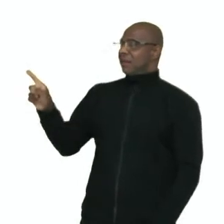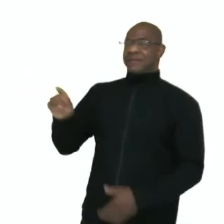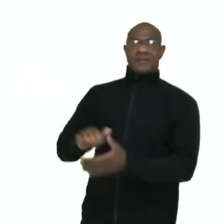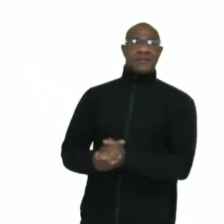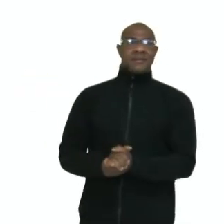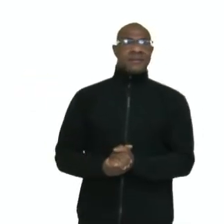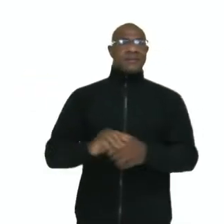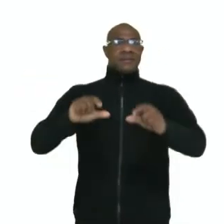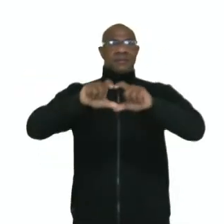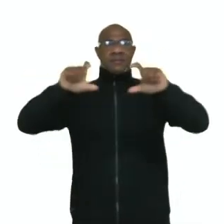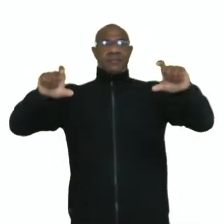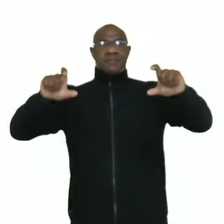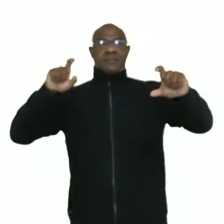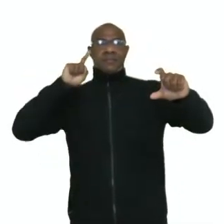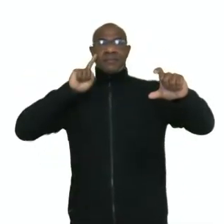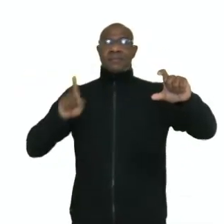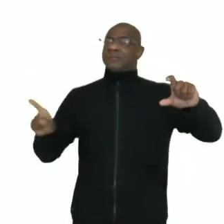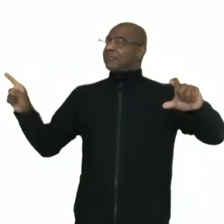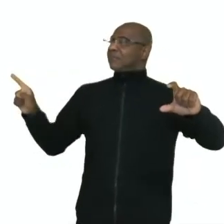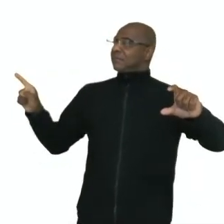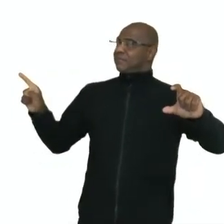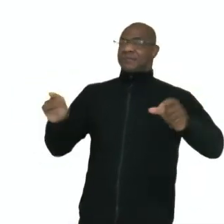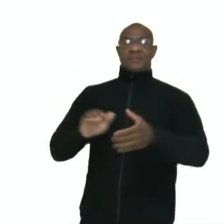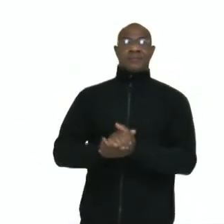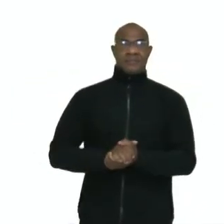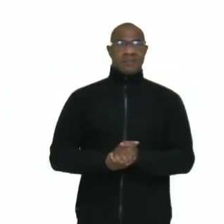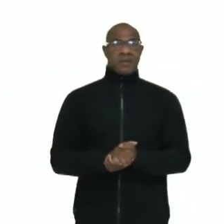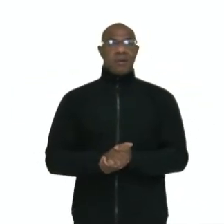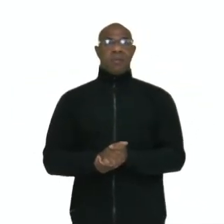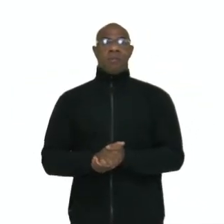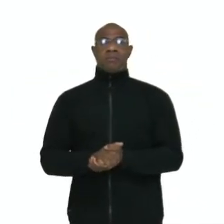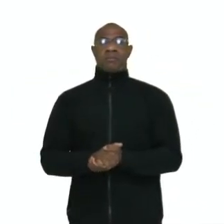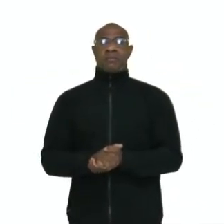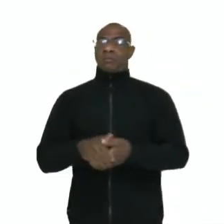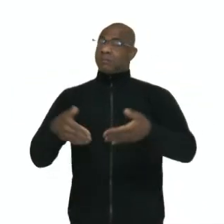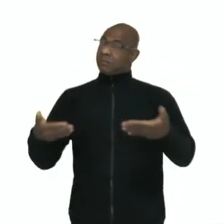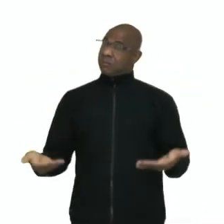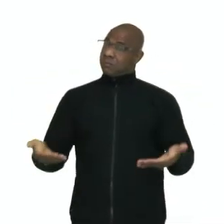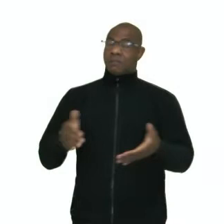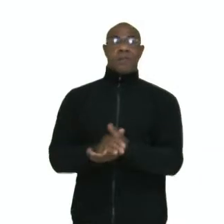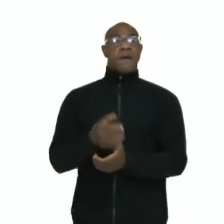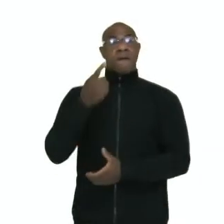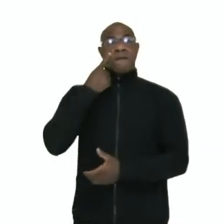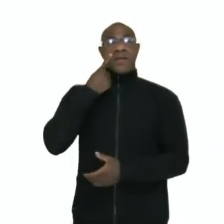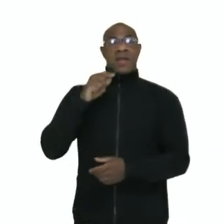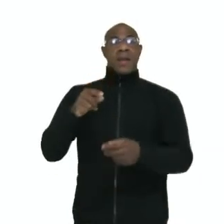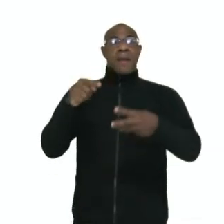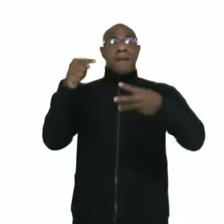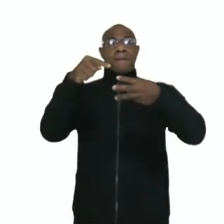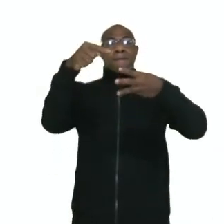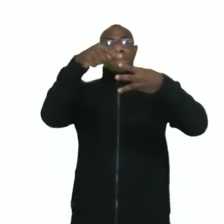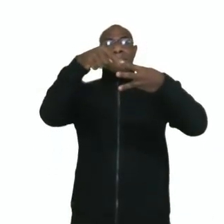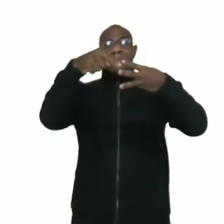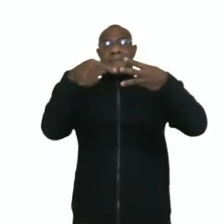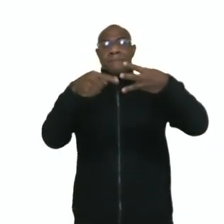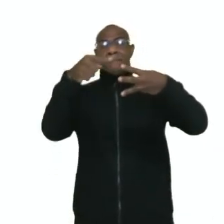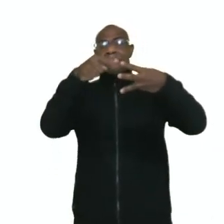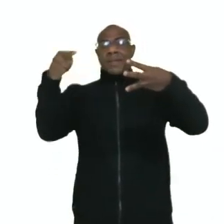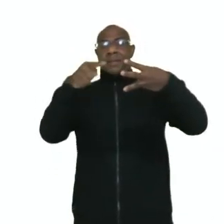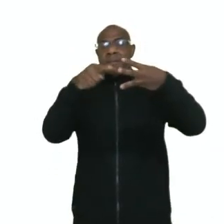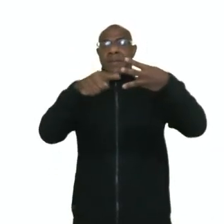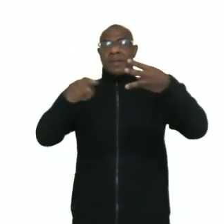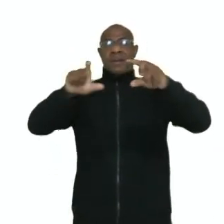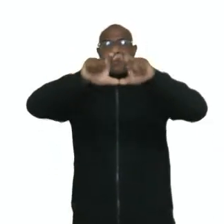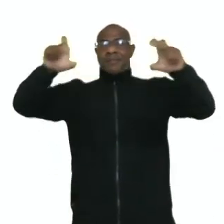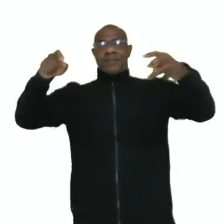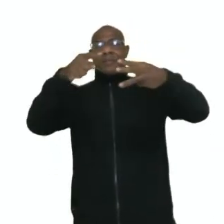in the afternoon, in the evening e at night. Veja, essas palavrinhas substituem o e-yan e